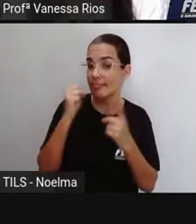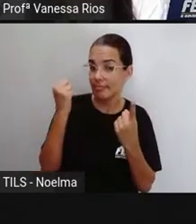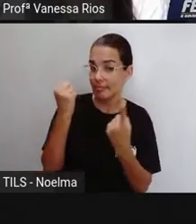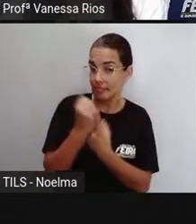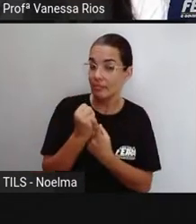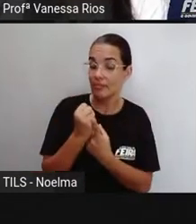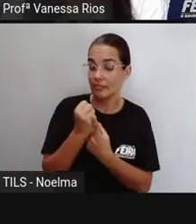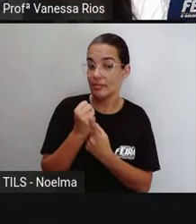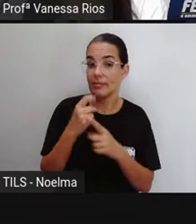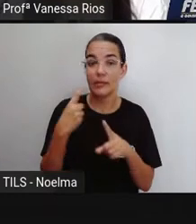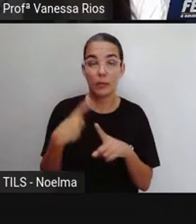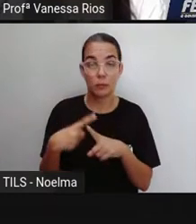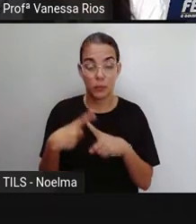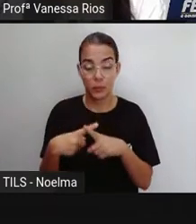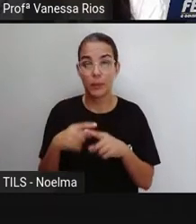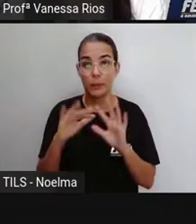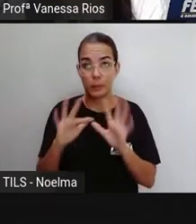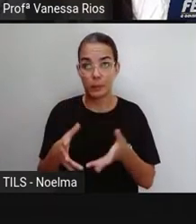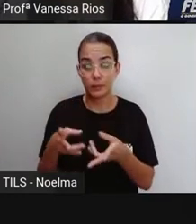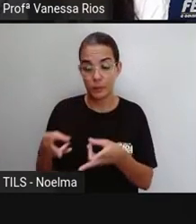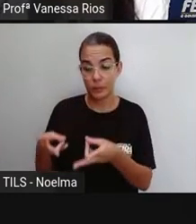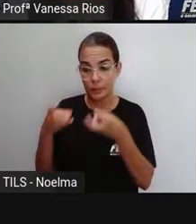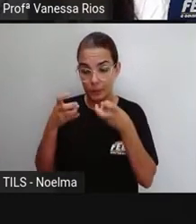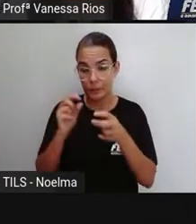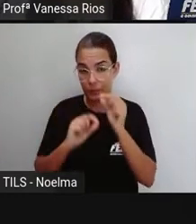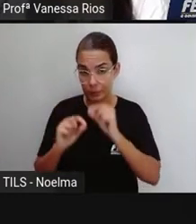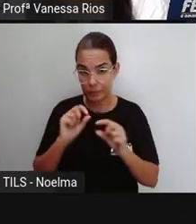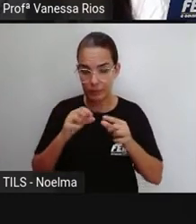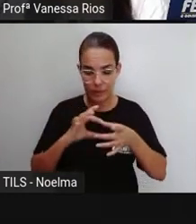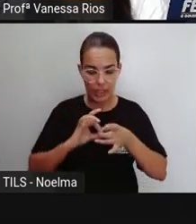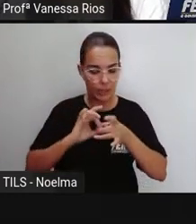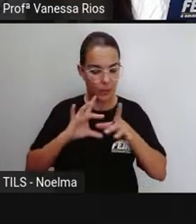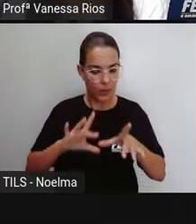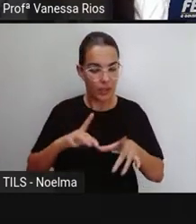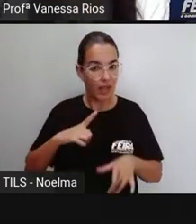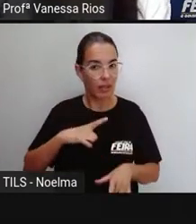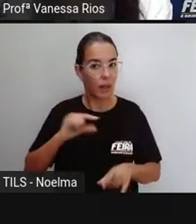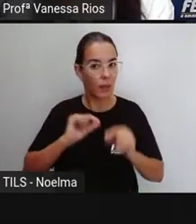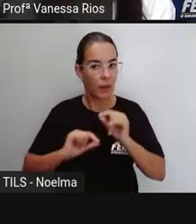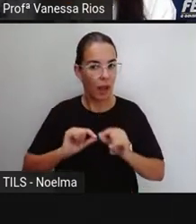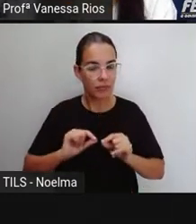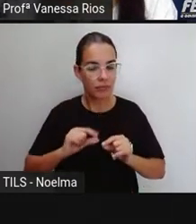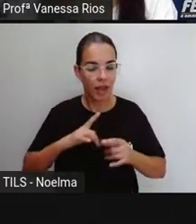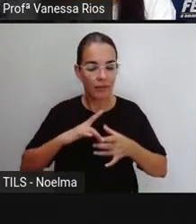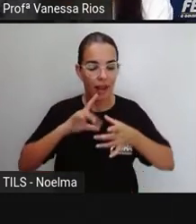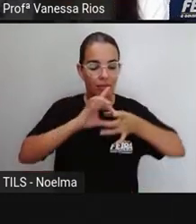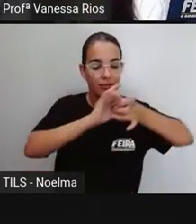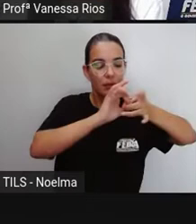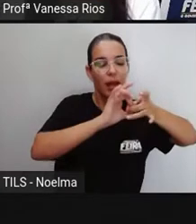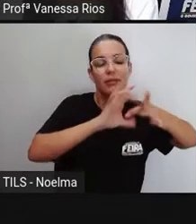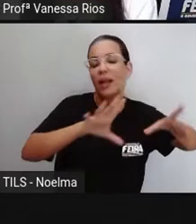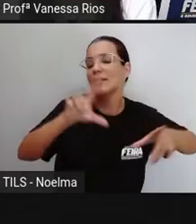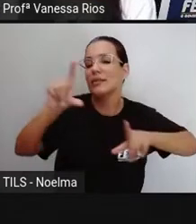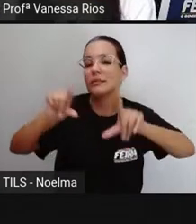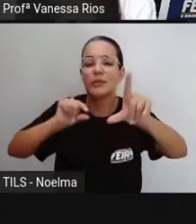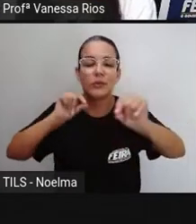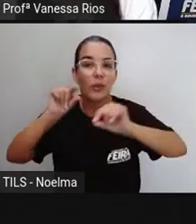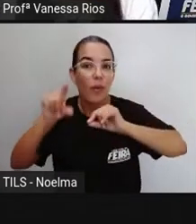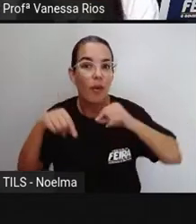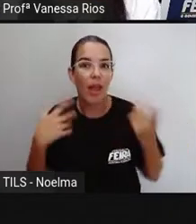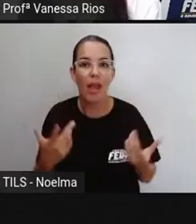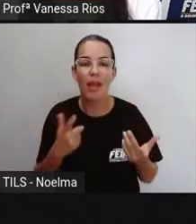na democracia as pessoas têm a liberdade respeitada, a liberdade de escolher, a liberdade de